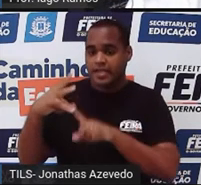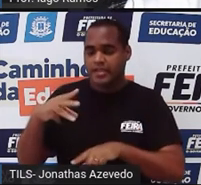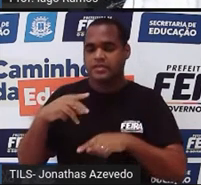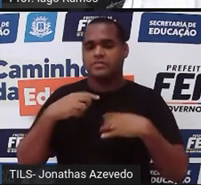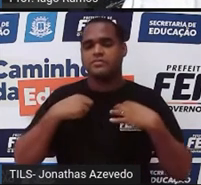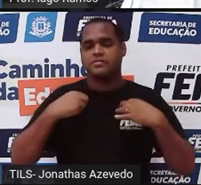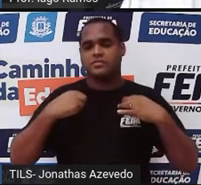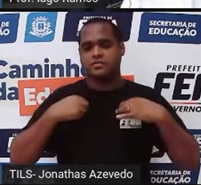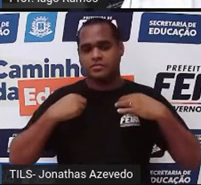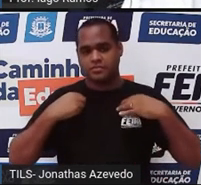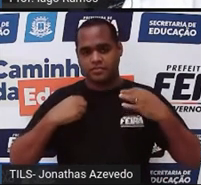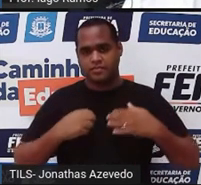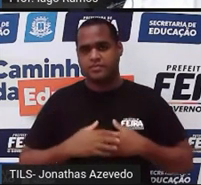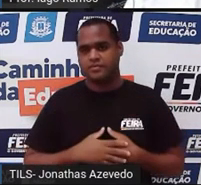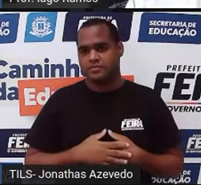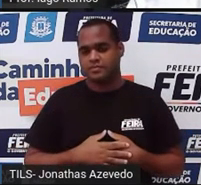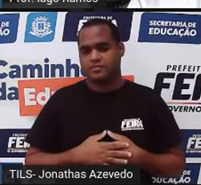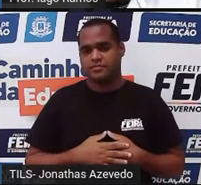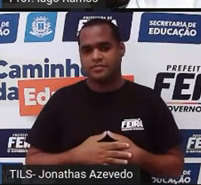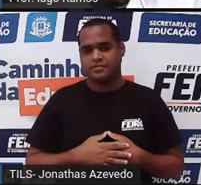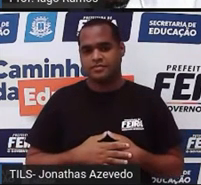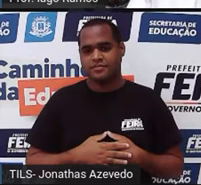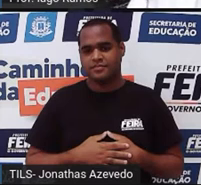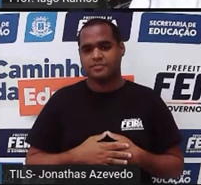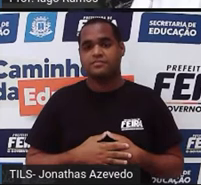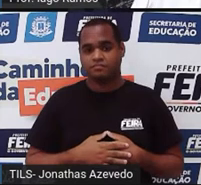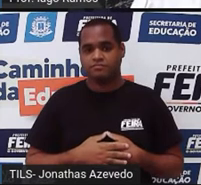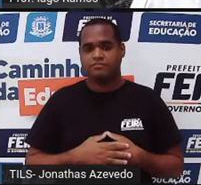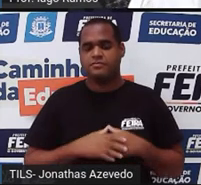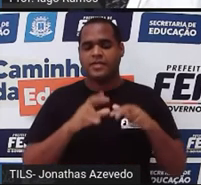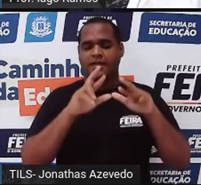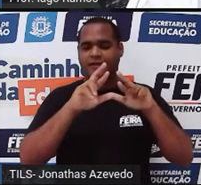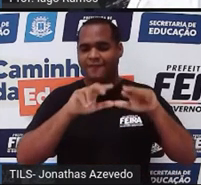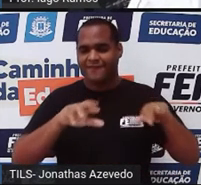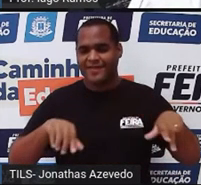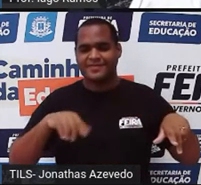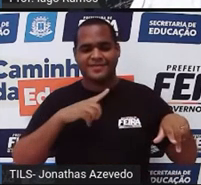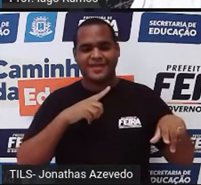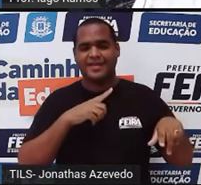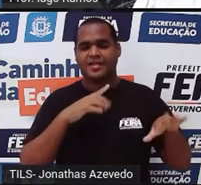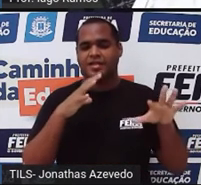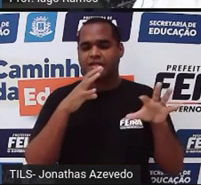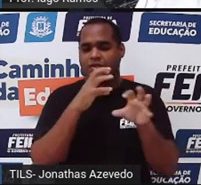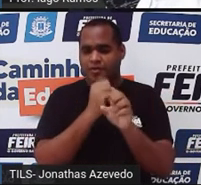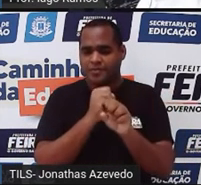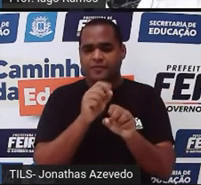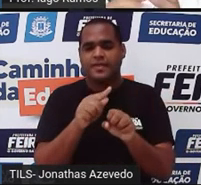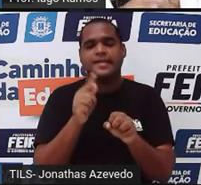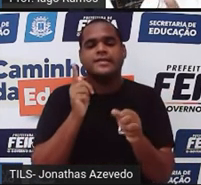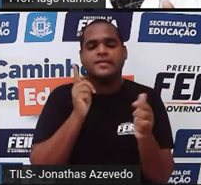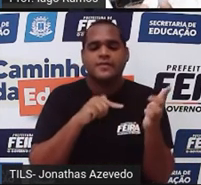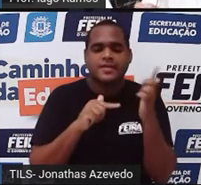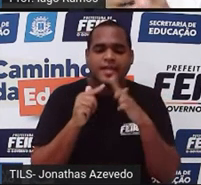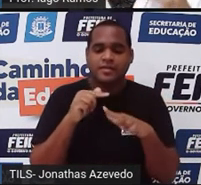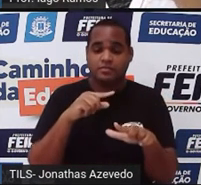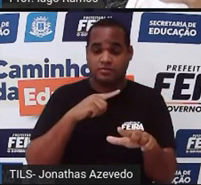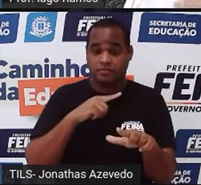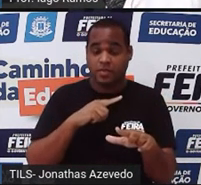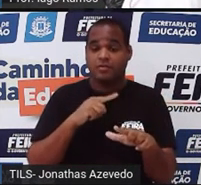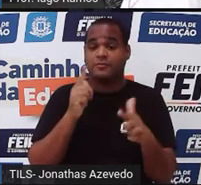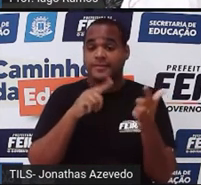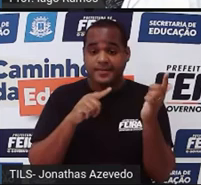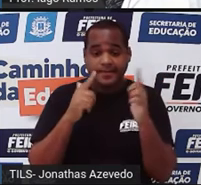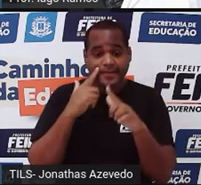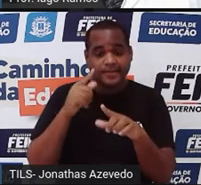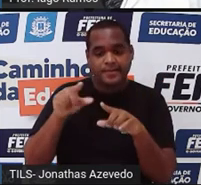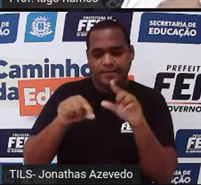camisa. Então, quantas opções no total você consegue ter para escolher ali uma forma